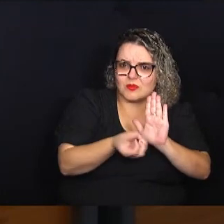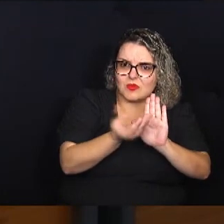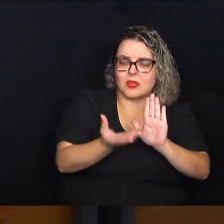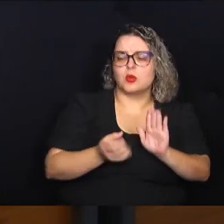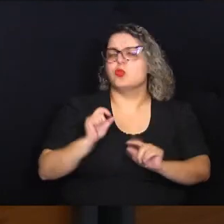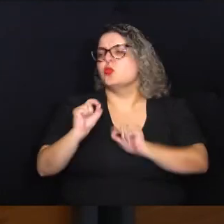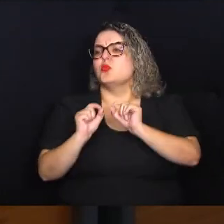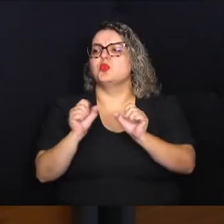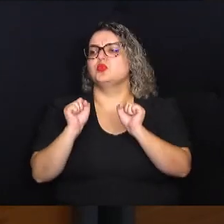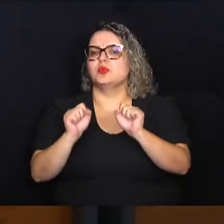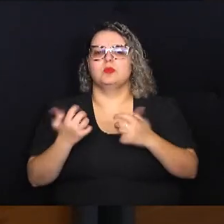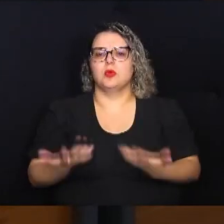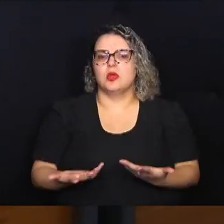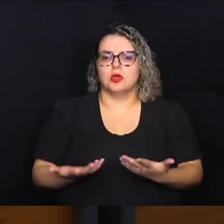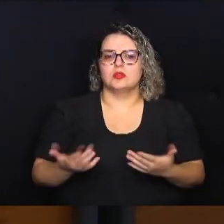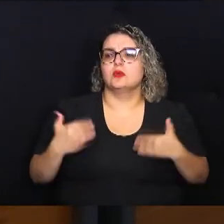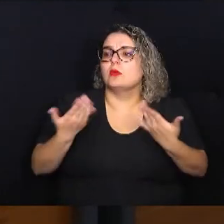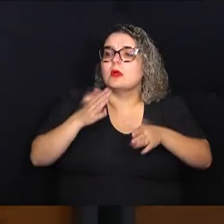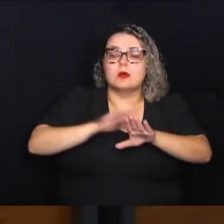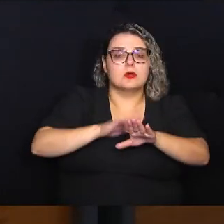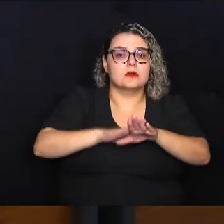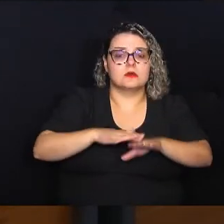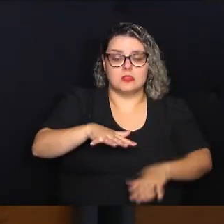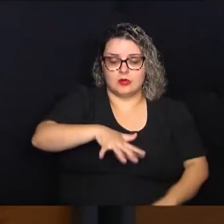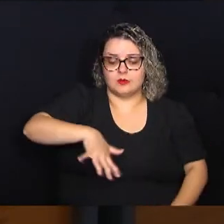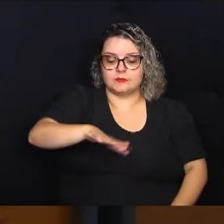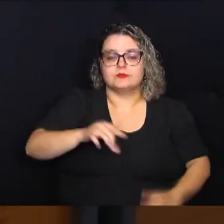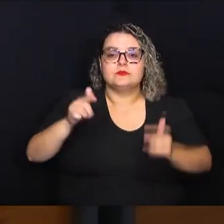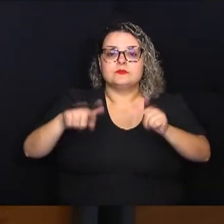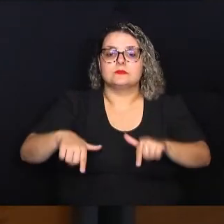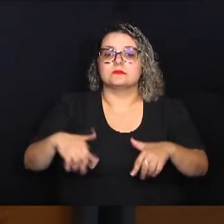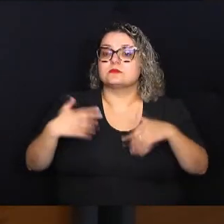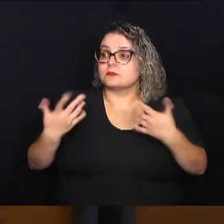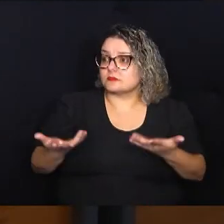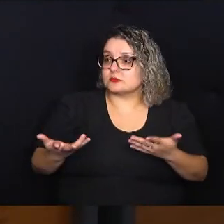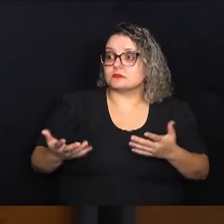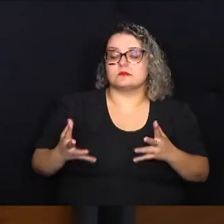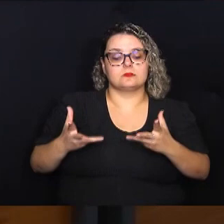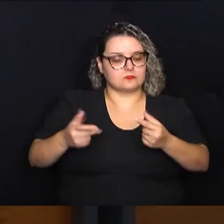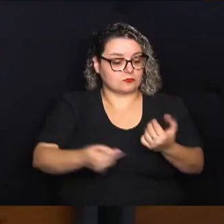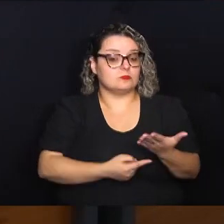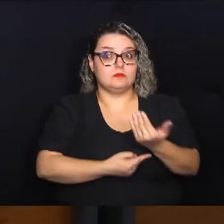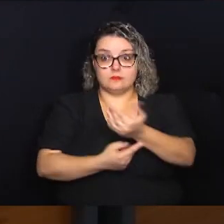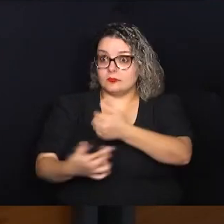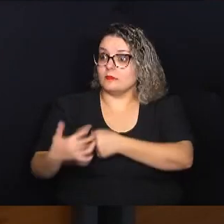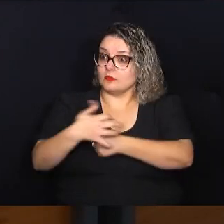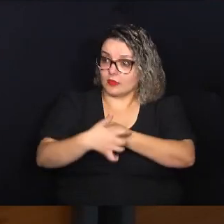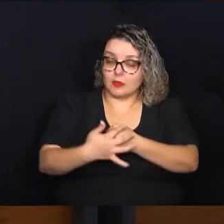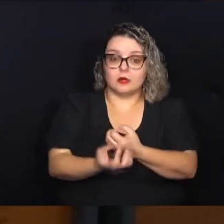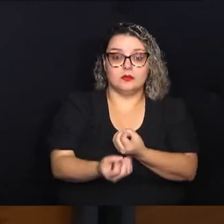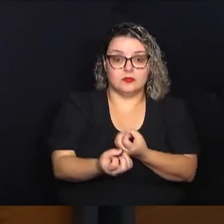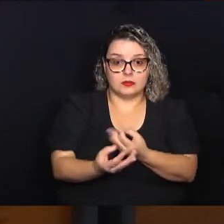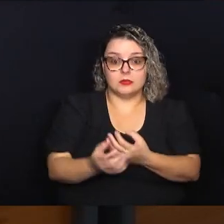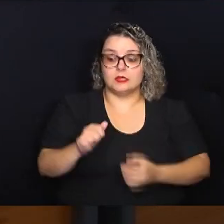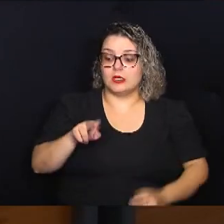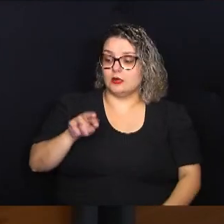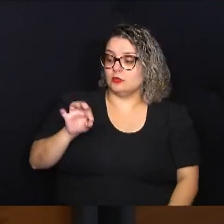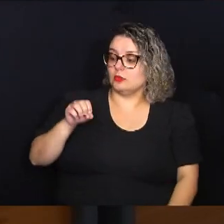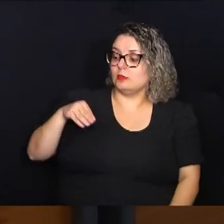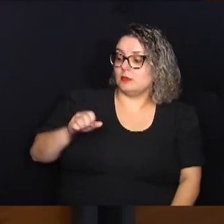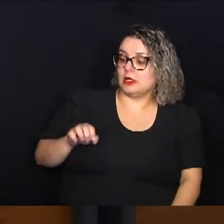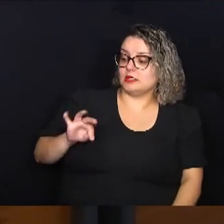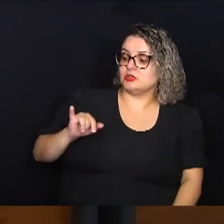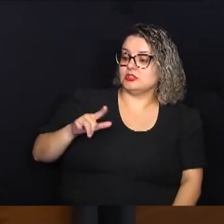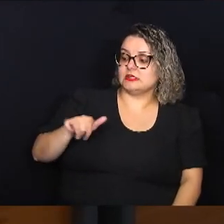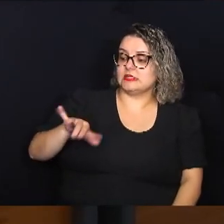pode, qual atividade ele pode exercer naquele local. Com isso, tudo automatizado, informatizado e automatizado, o cidadão vai